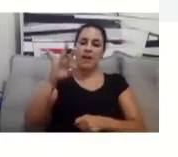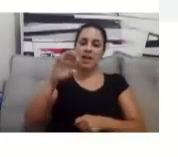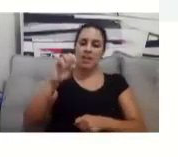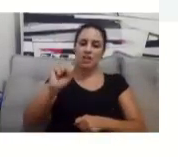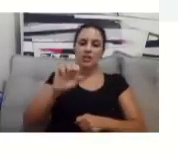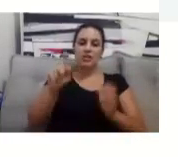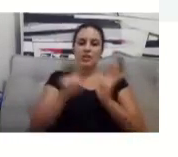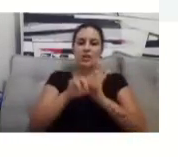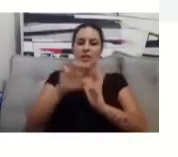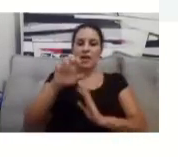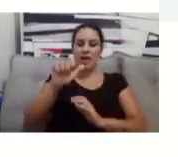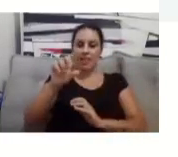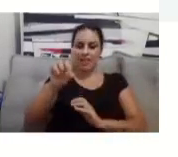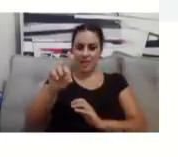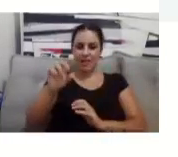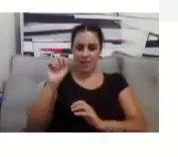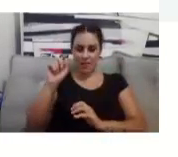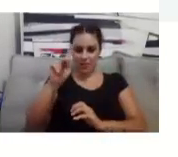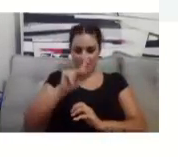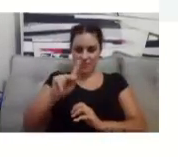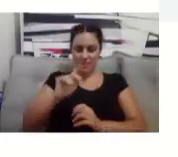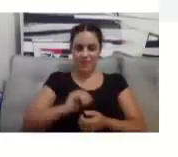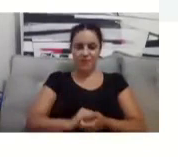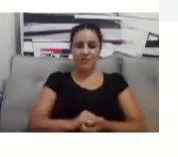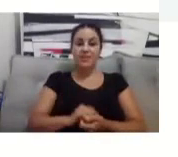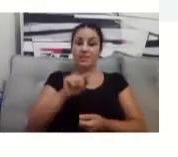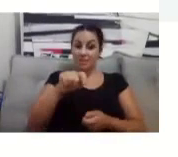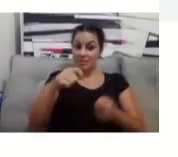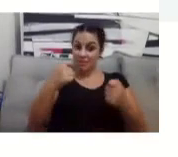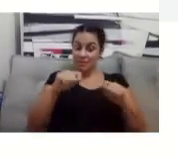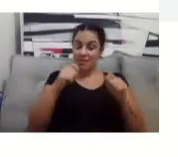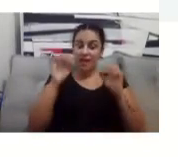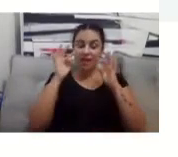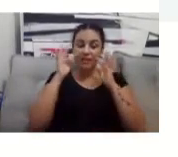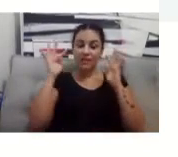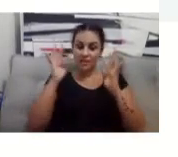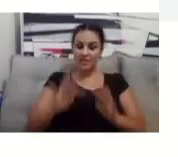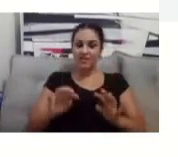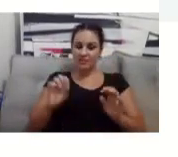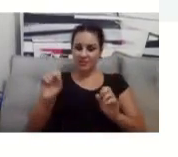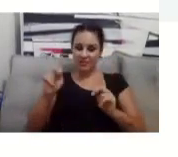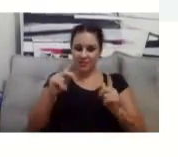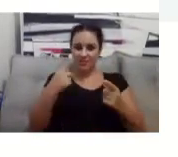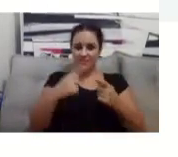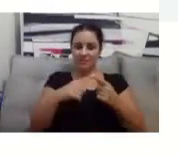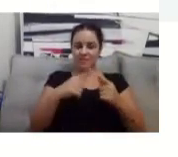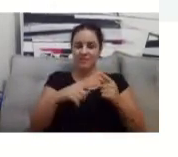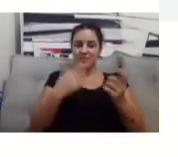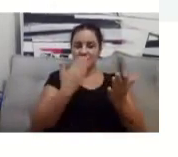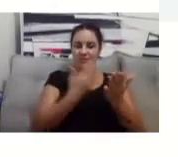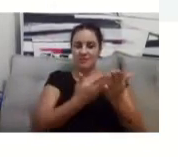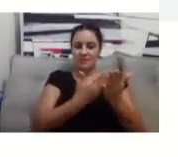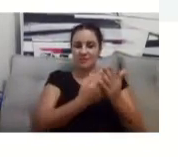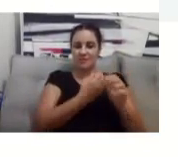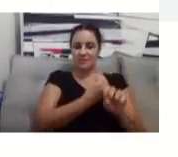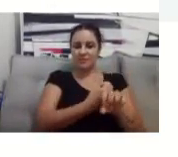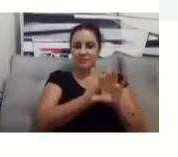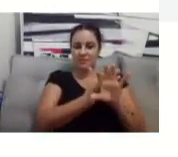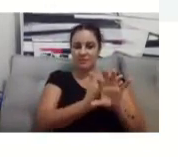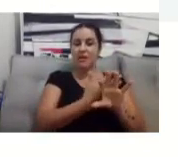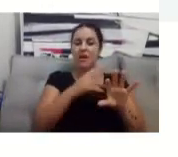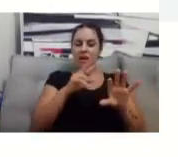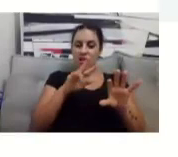E aí, vocês fiquem atentos, porque a gente, nas web conferências, que são esses dias que são previstos no